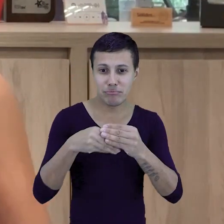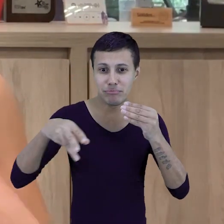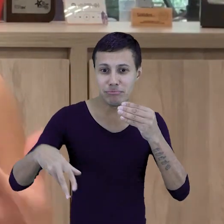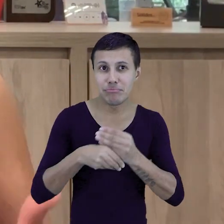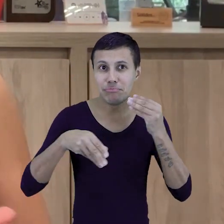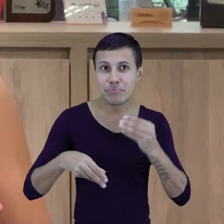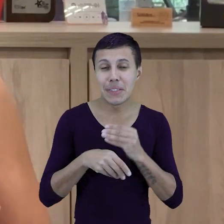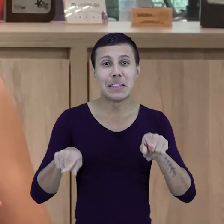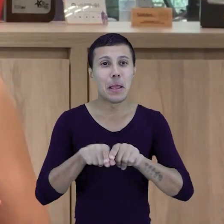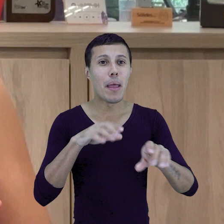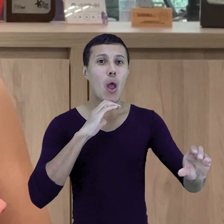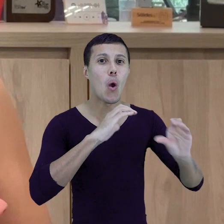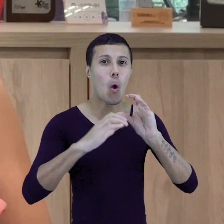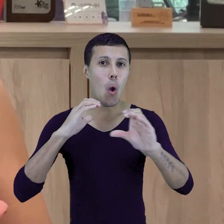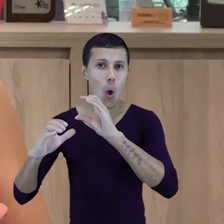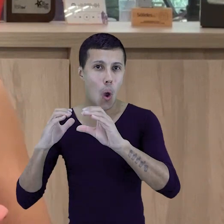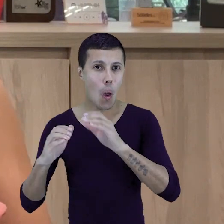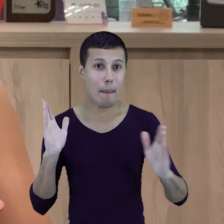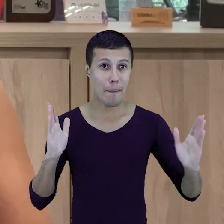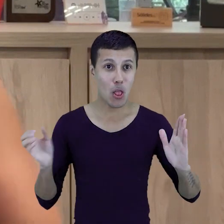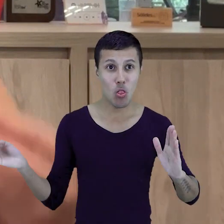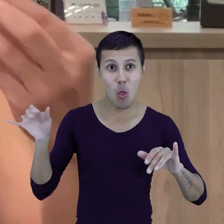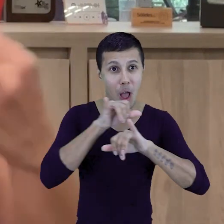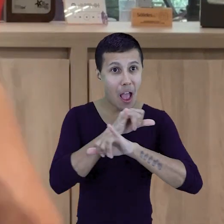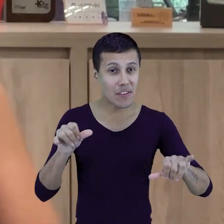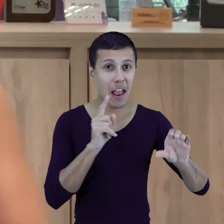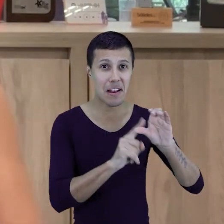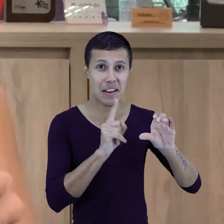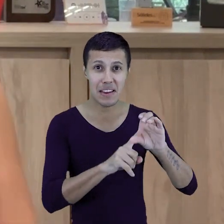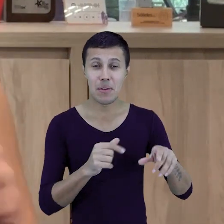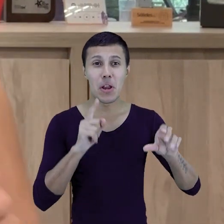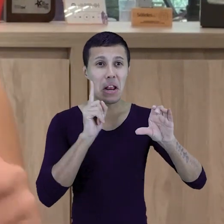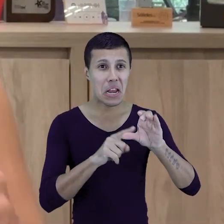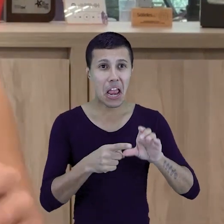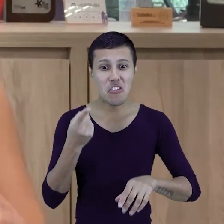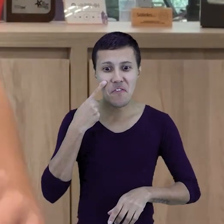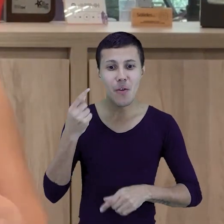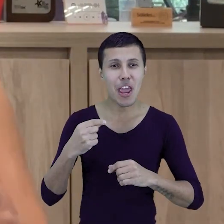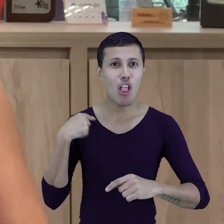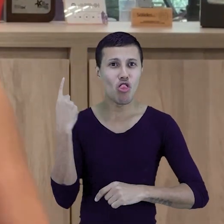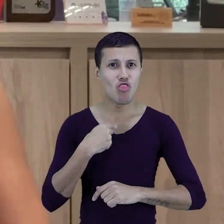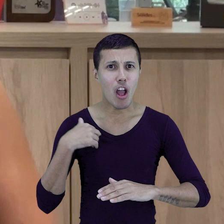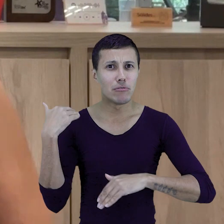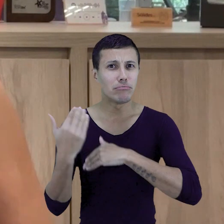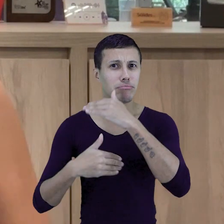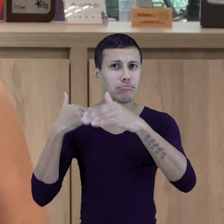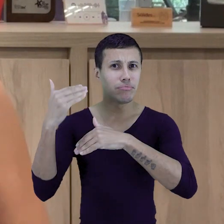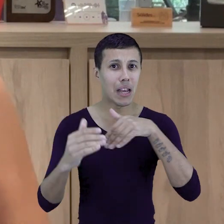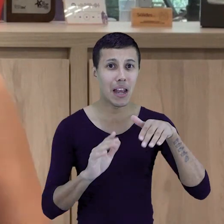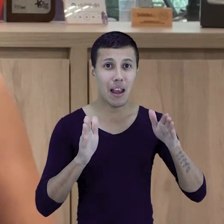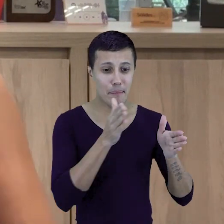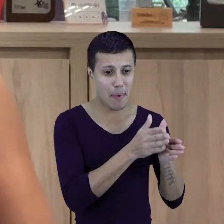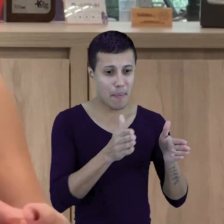De comunicar essa nova fase pro cliente, né? Cliente que acompanhou o nosso crescimento, né? Fase de startup.